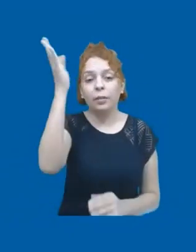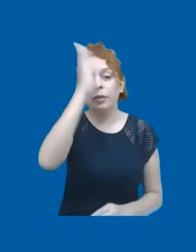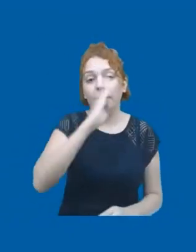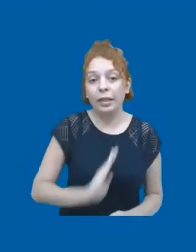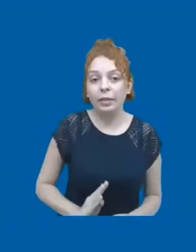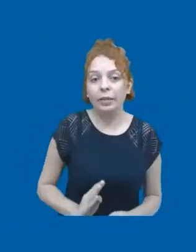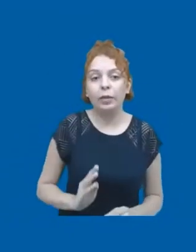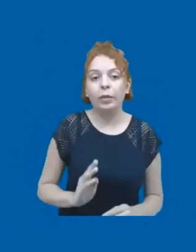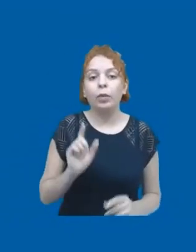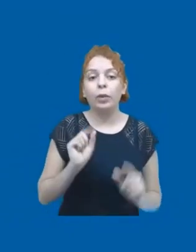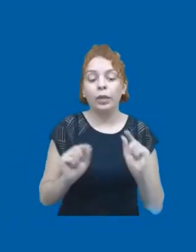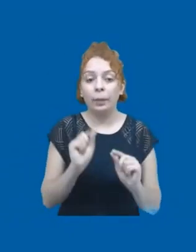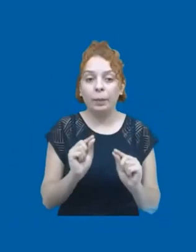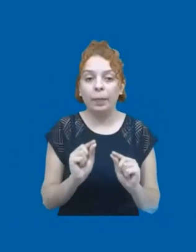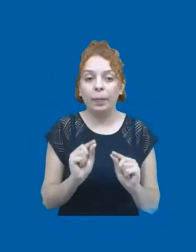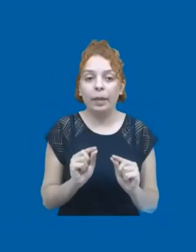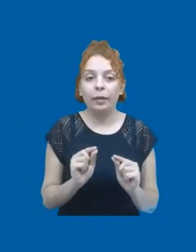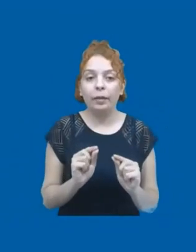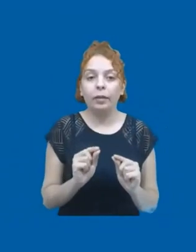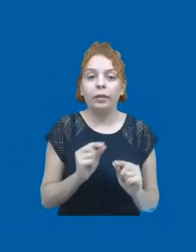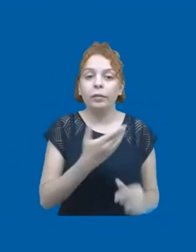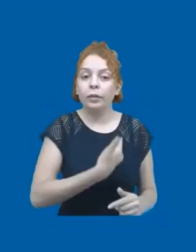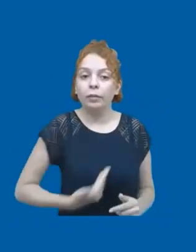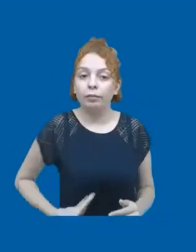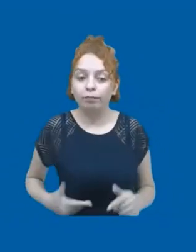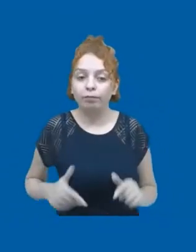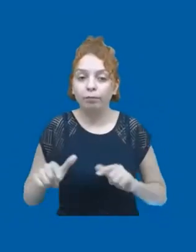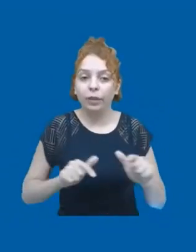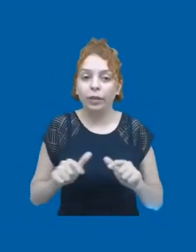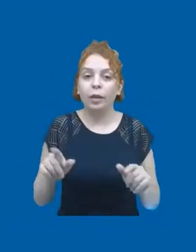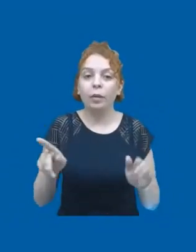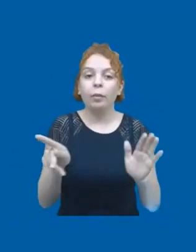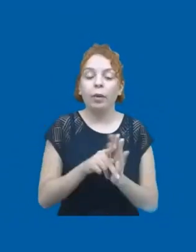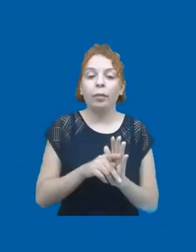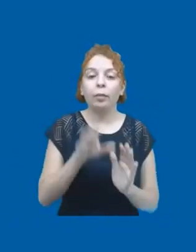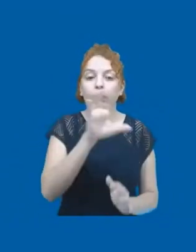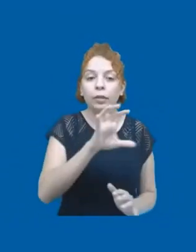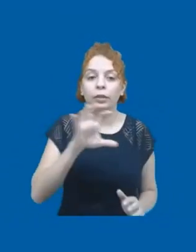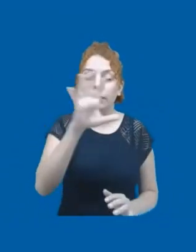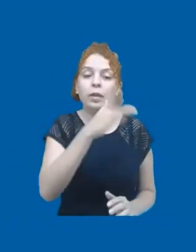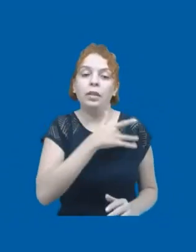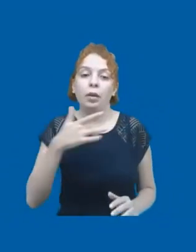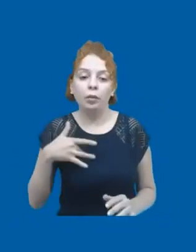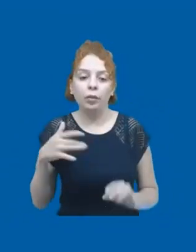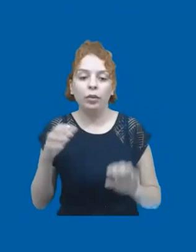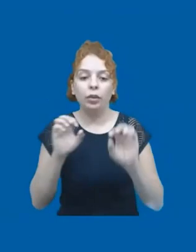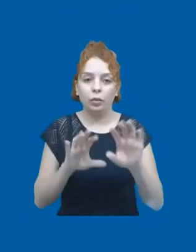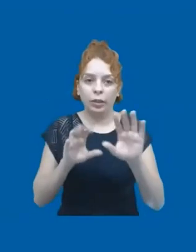ônus de alguns serviços públicos recaem no município, né, principalmente saúde e educação.